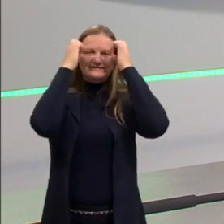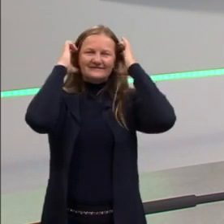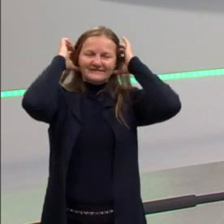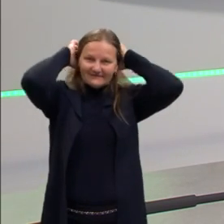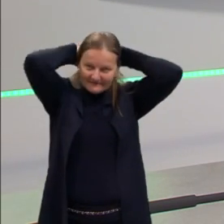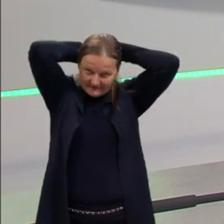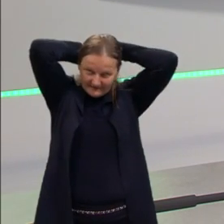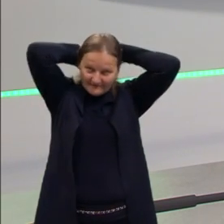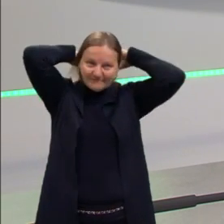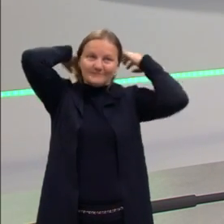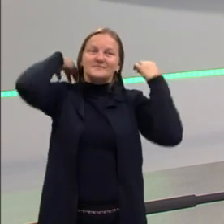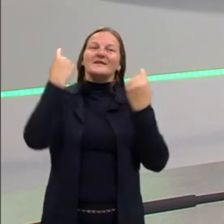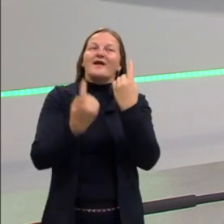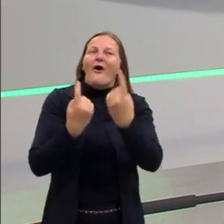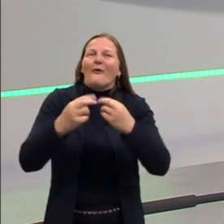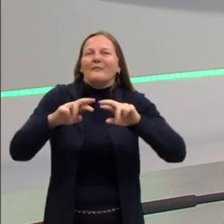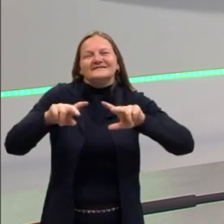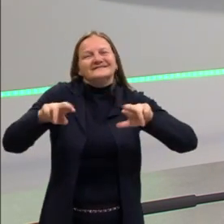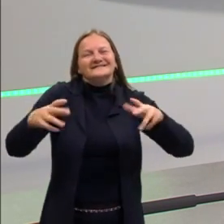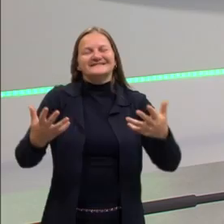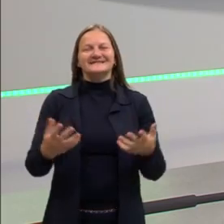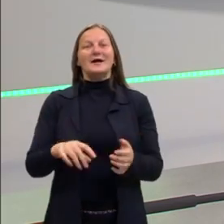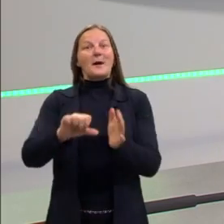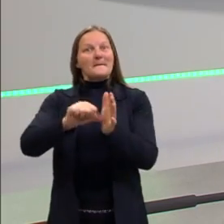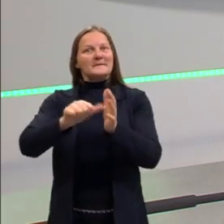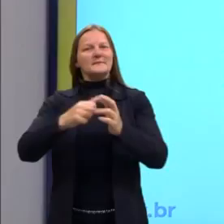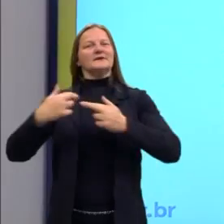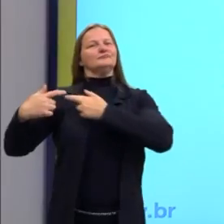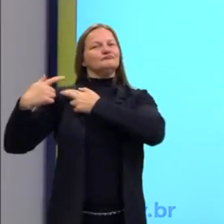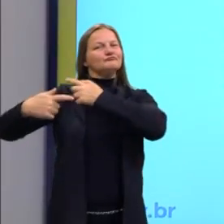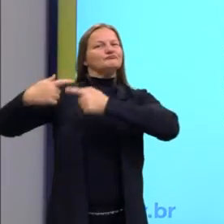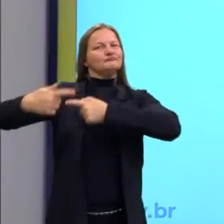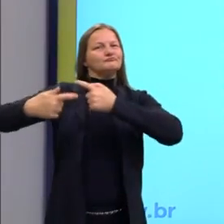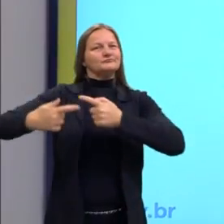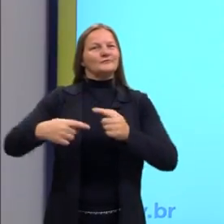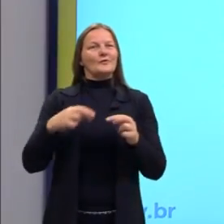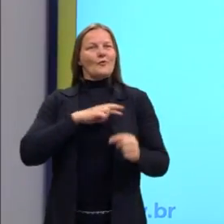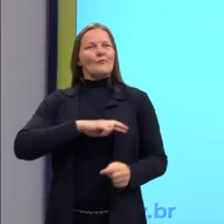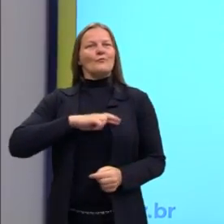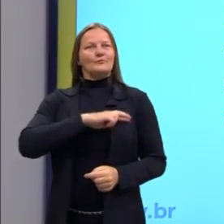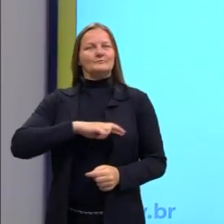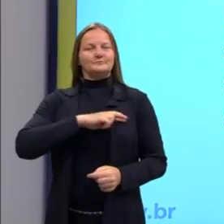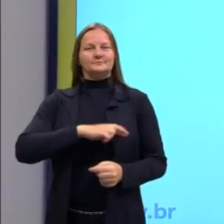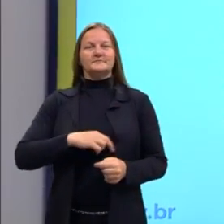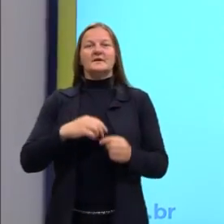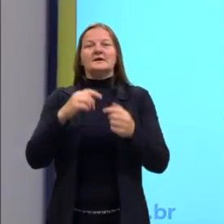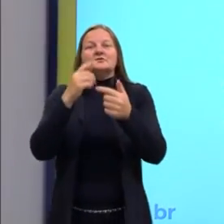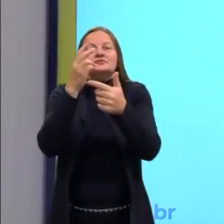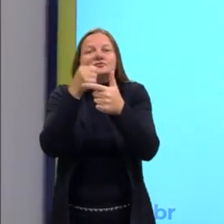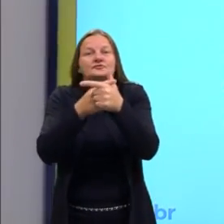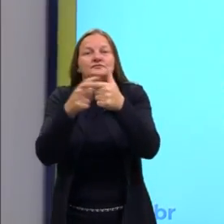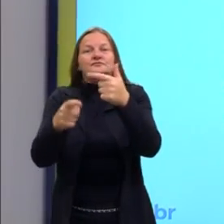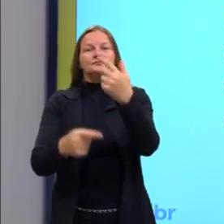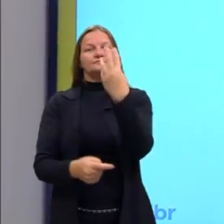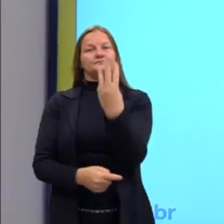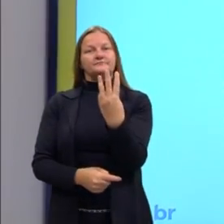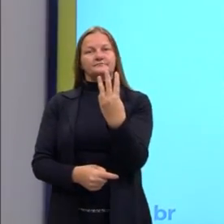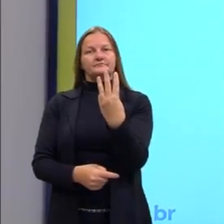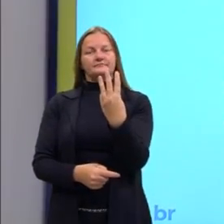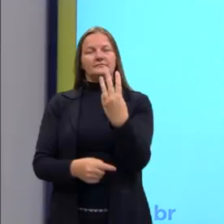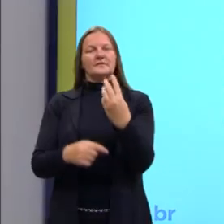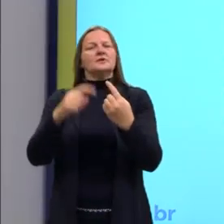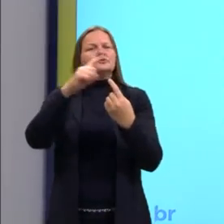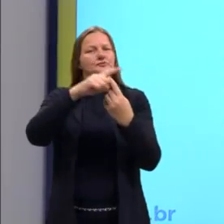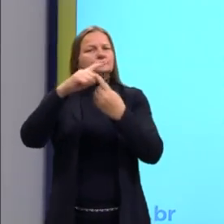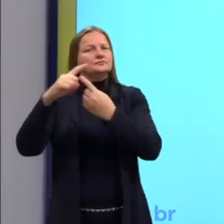seguem algumas. Primeira geração romântica. Então, o romantismo é dividido em três gerações, ou três estilos,